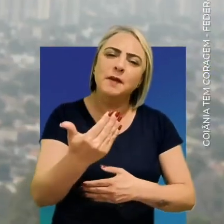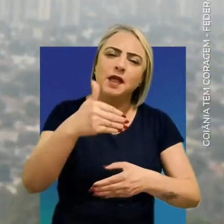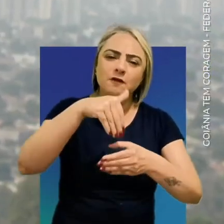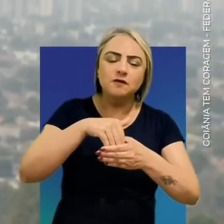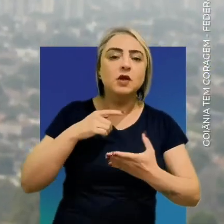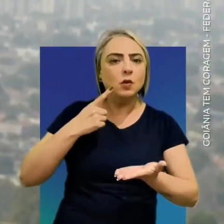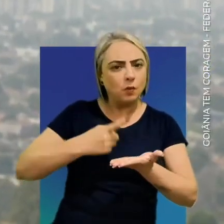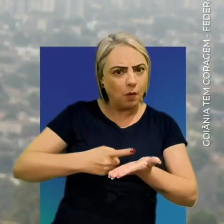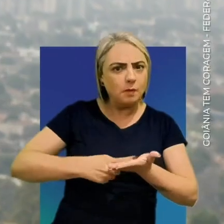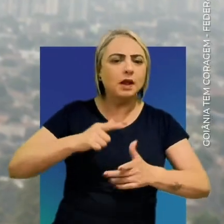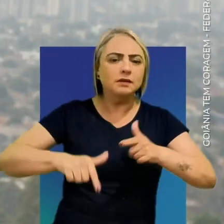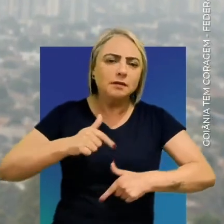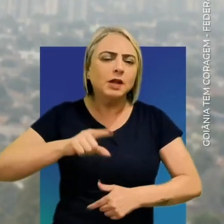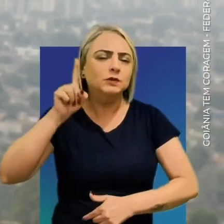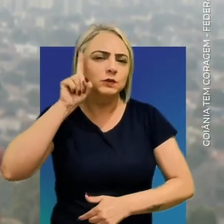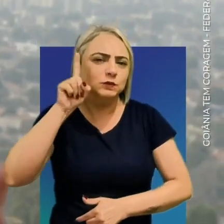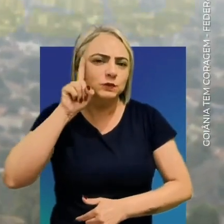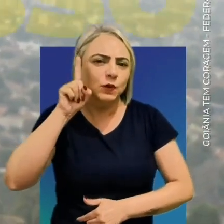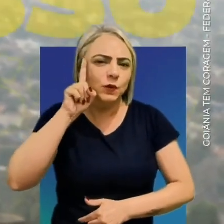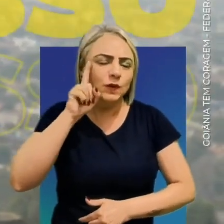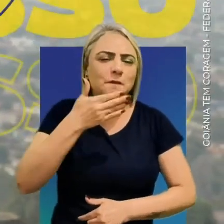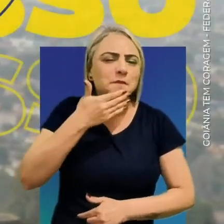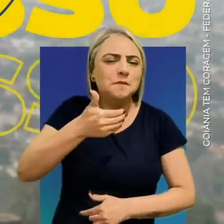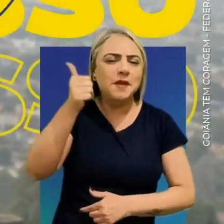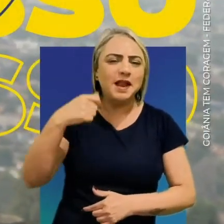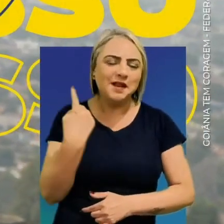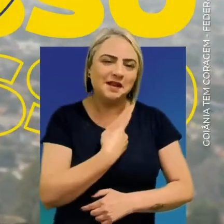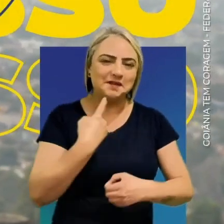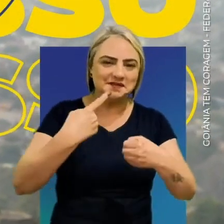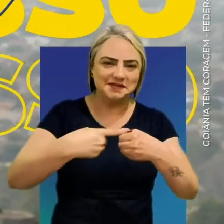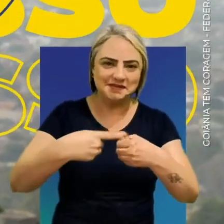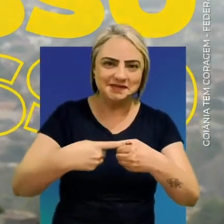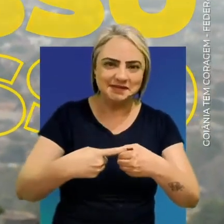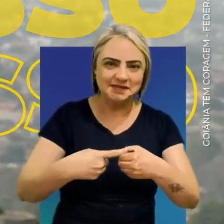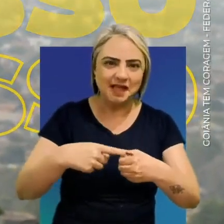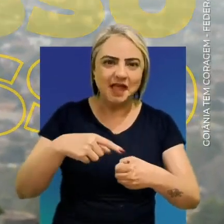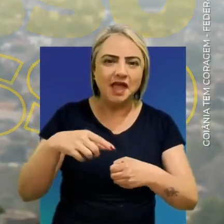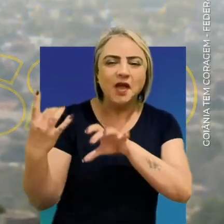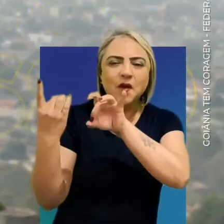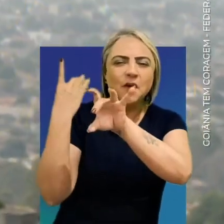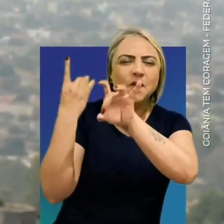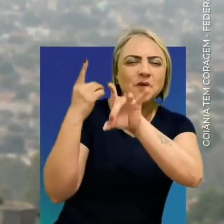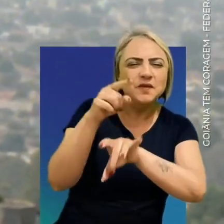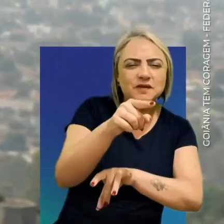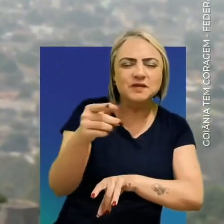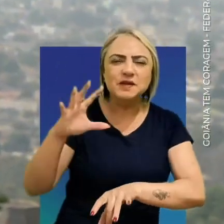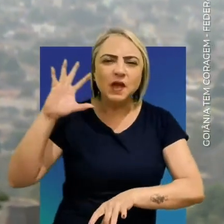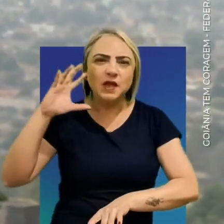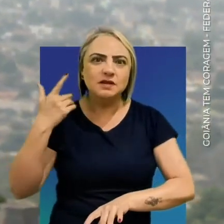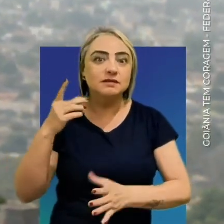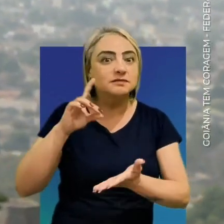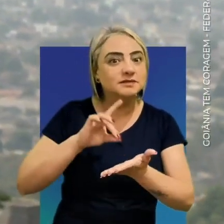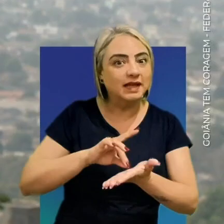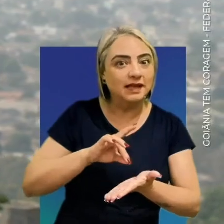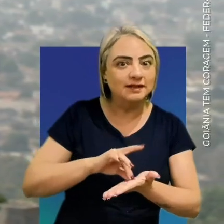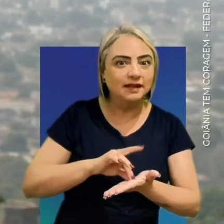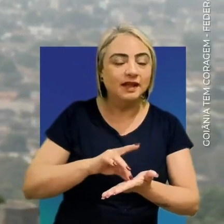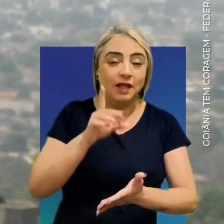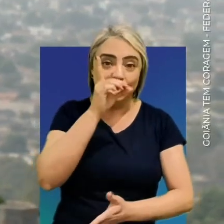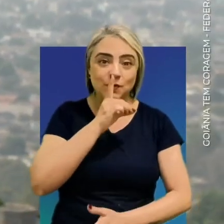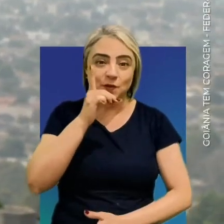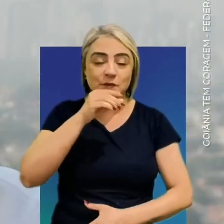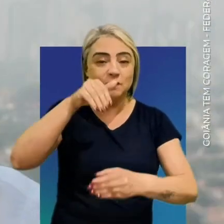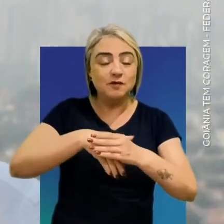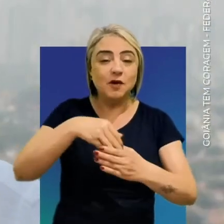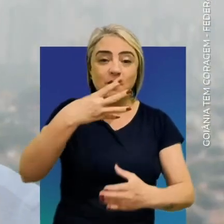Peço o seu voto e me comprometo a trabalhar todos os dias para melhorar a nossa cidade, ouvindo você e buscando soluções